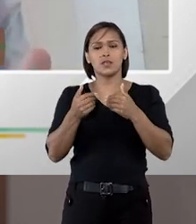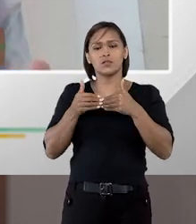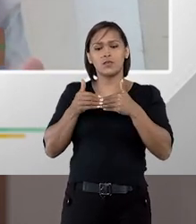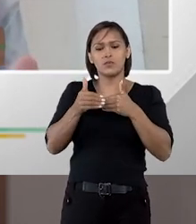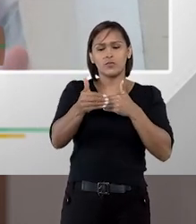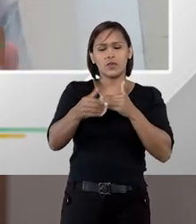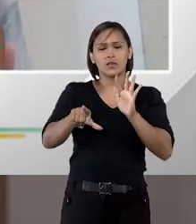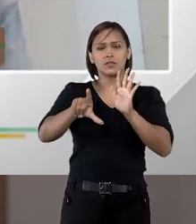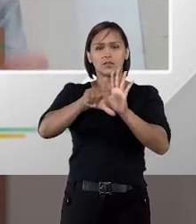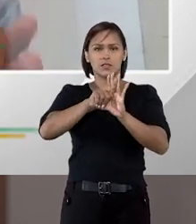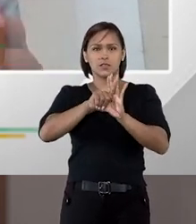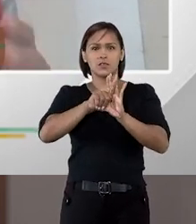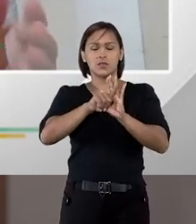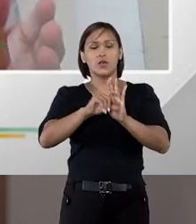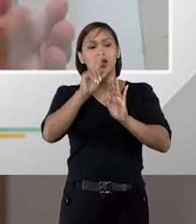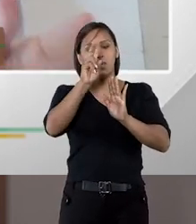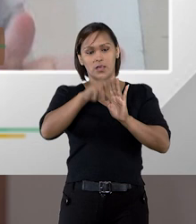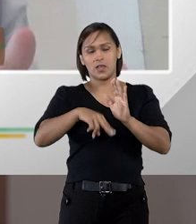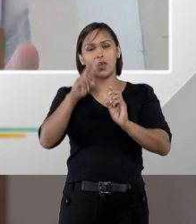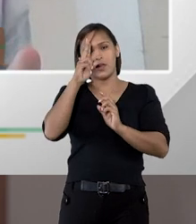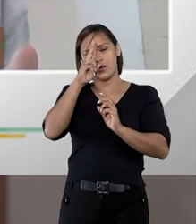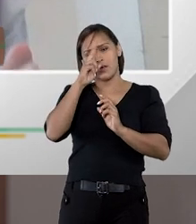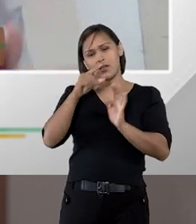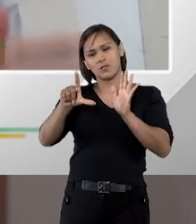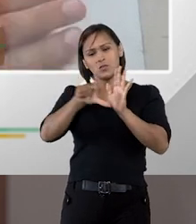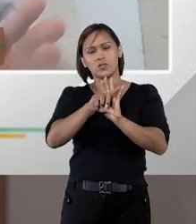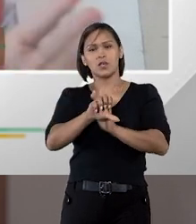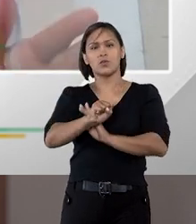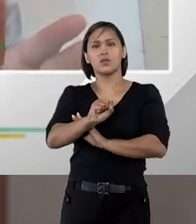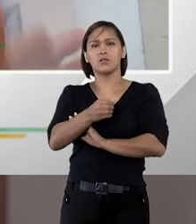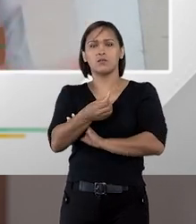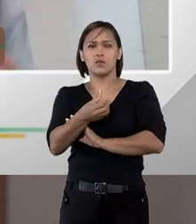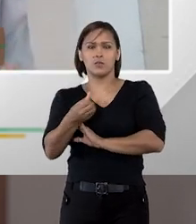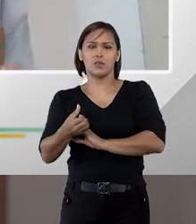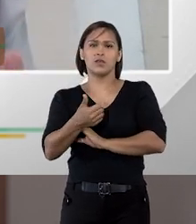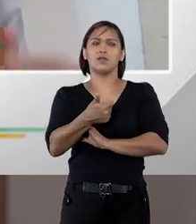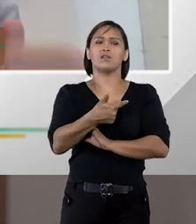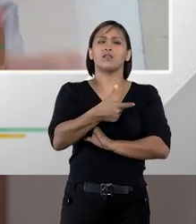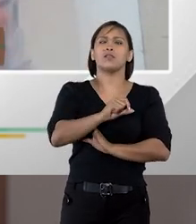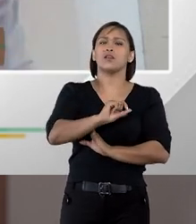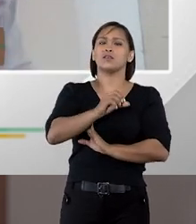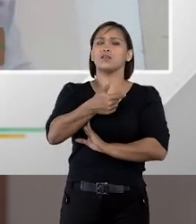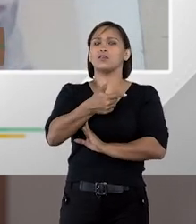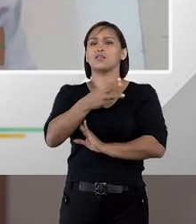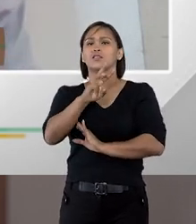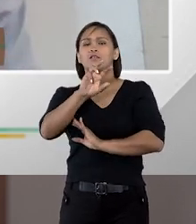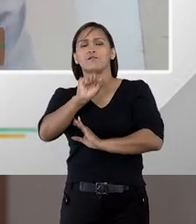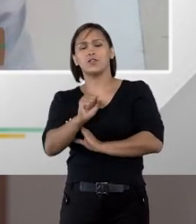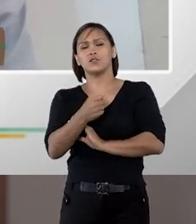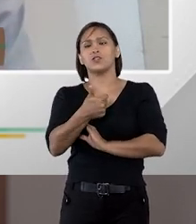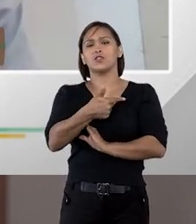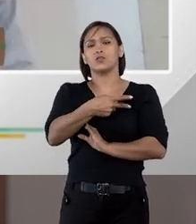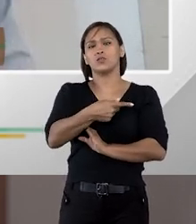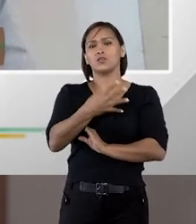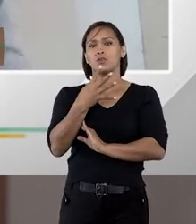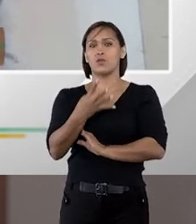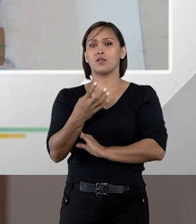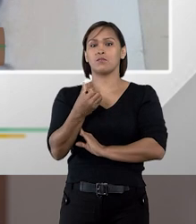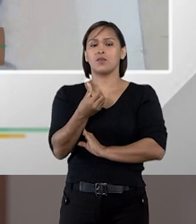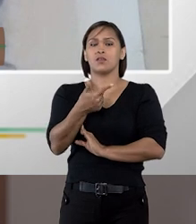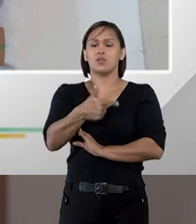restante da legislação, e aí eu abranjo o restante da 8666, a 10520 e a 12462,